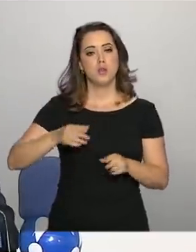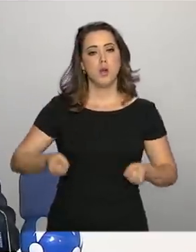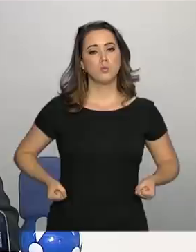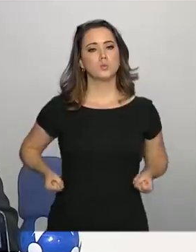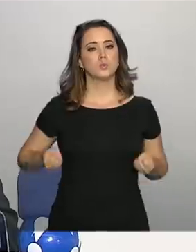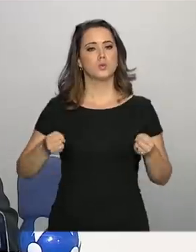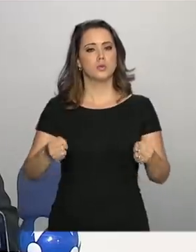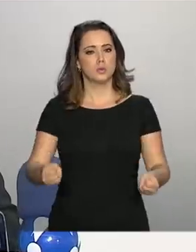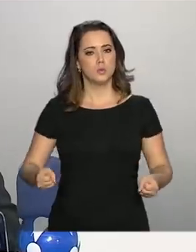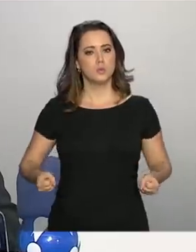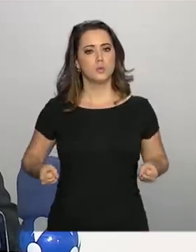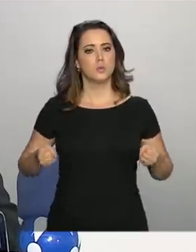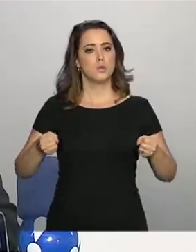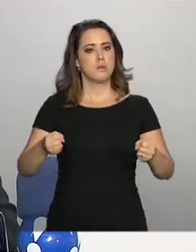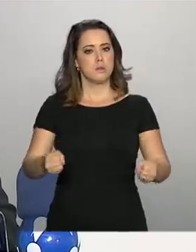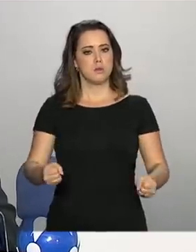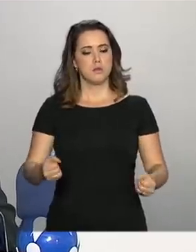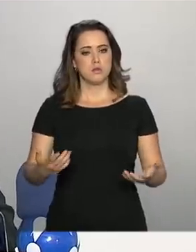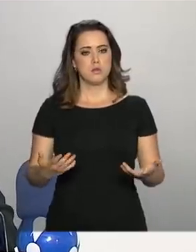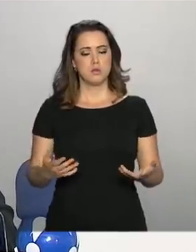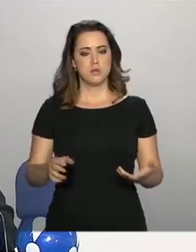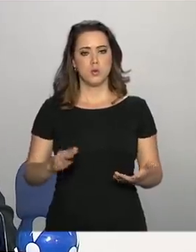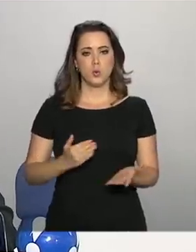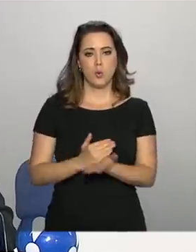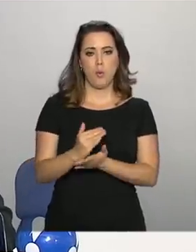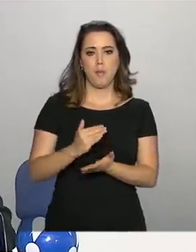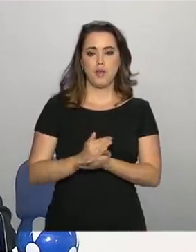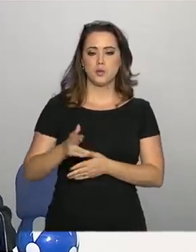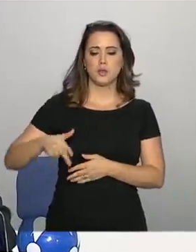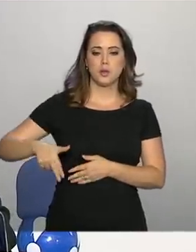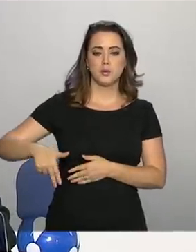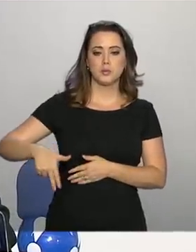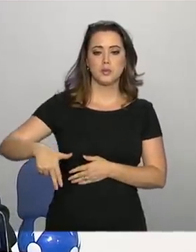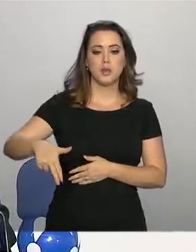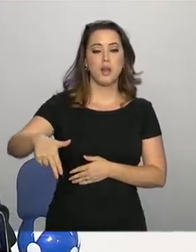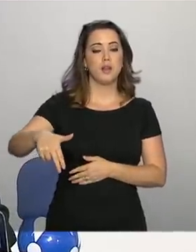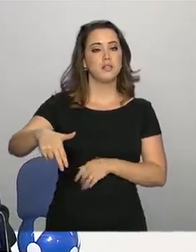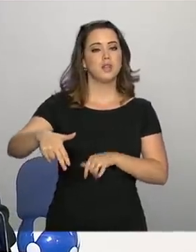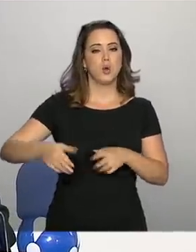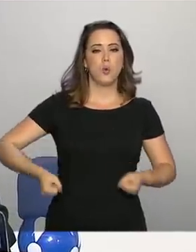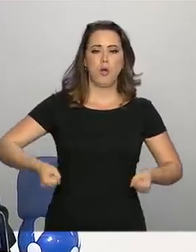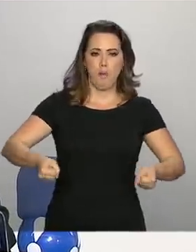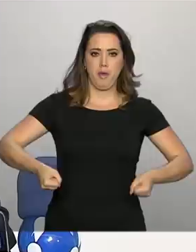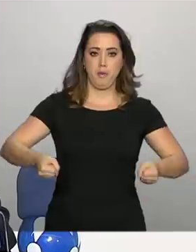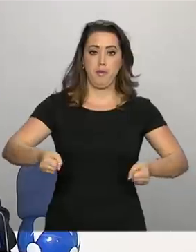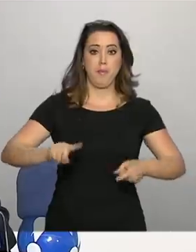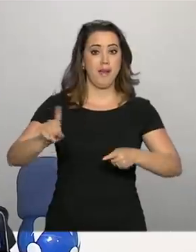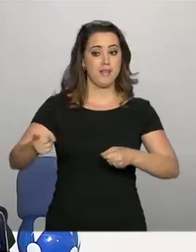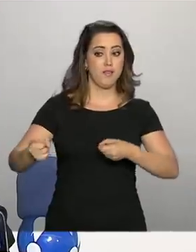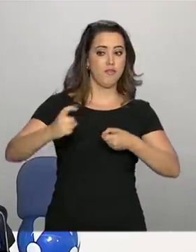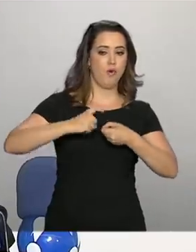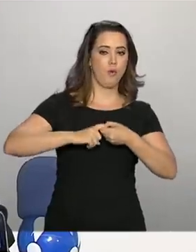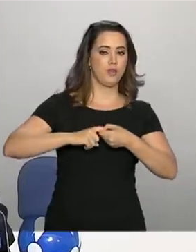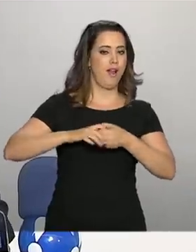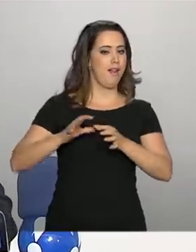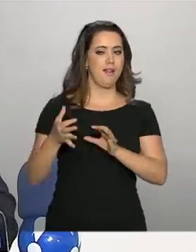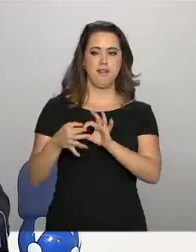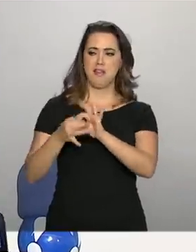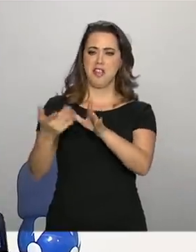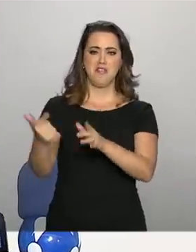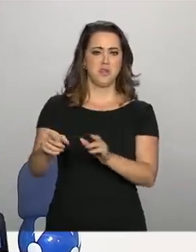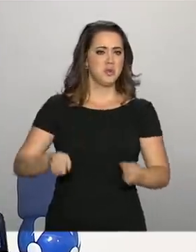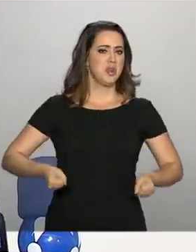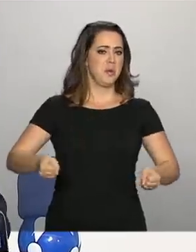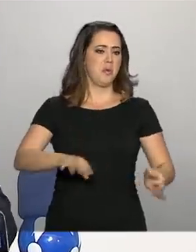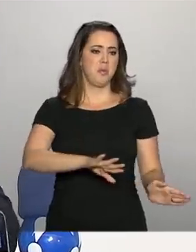daquele equipamento no início da caminhada, retornou ao quarto sem o equipamento. Então